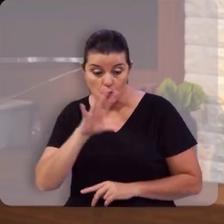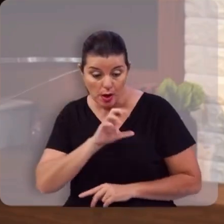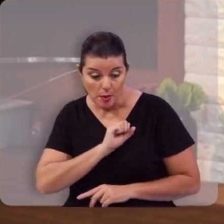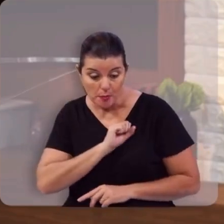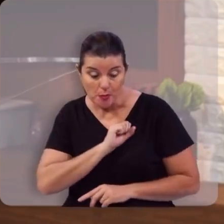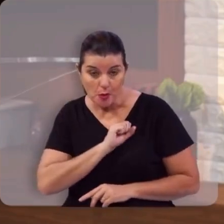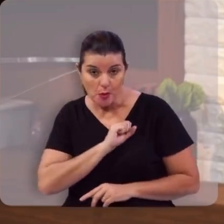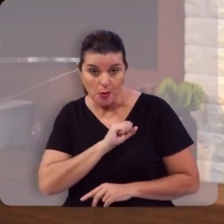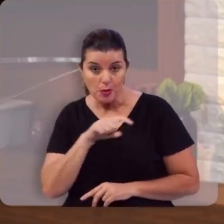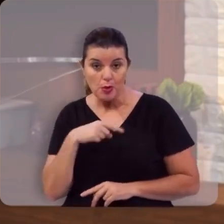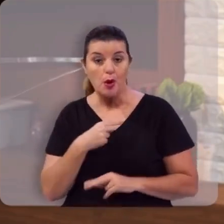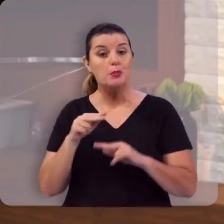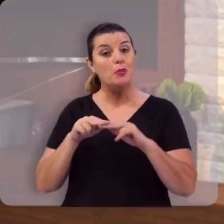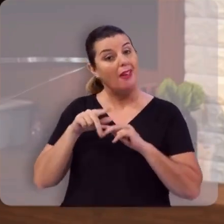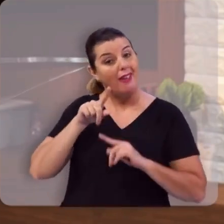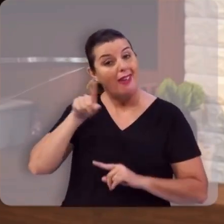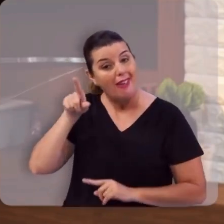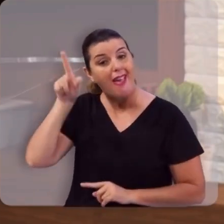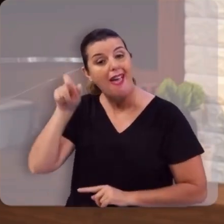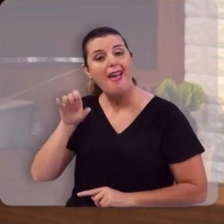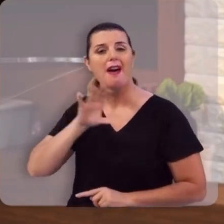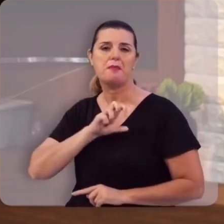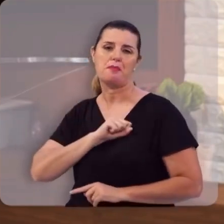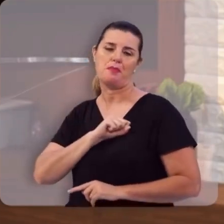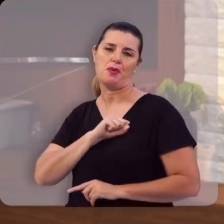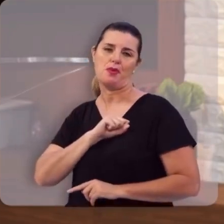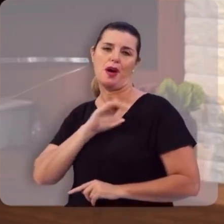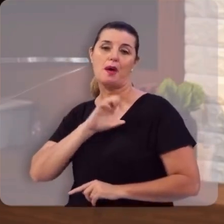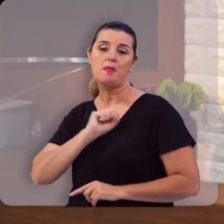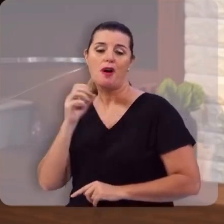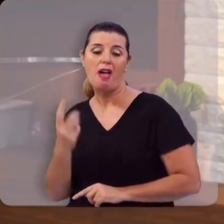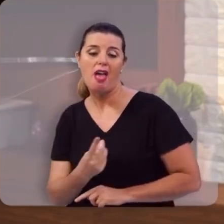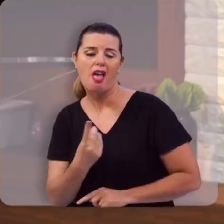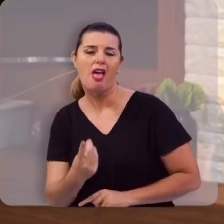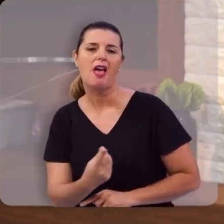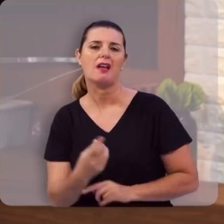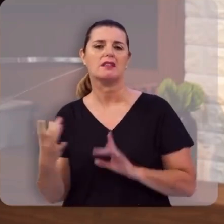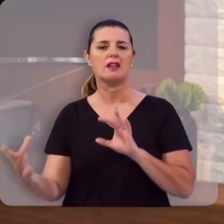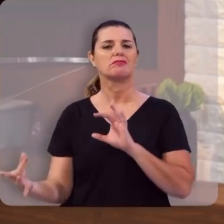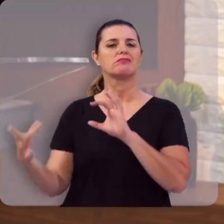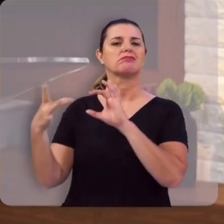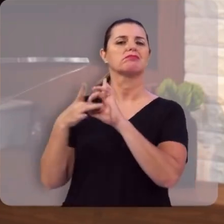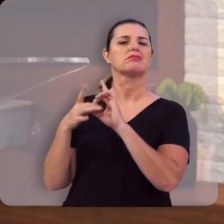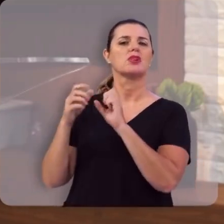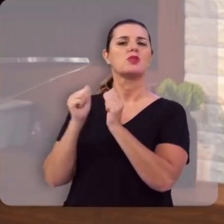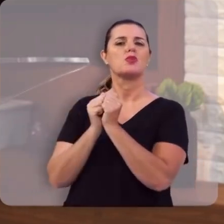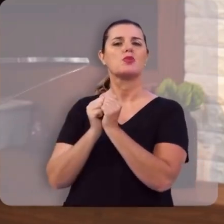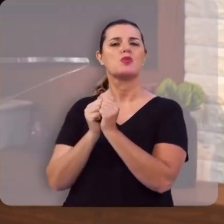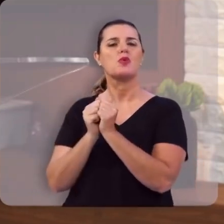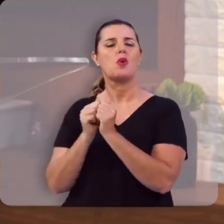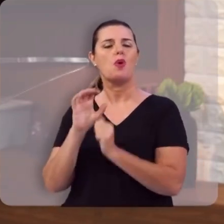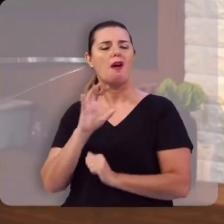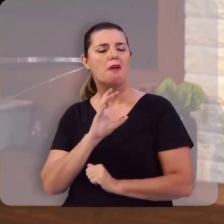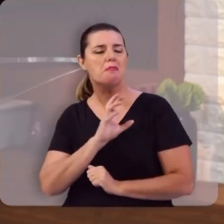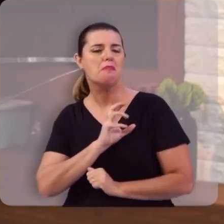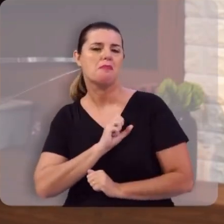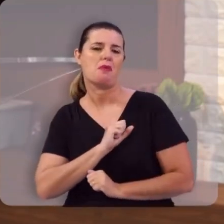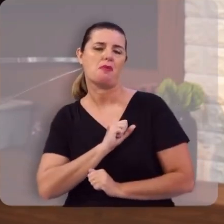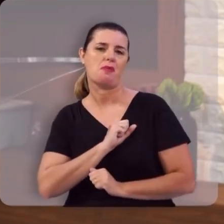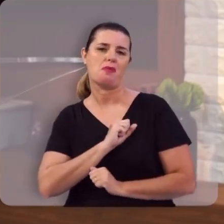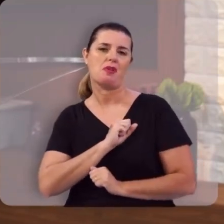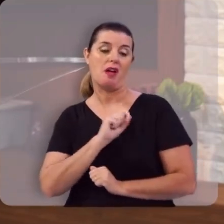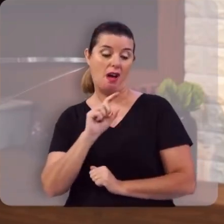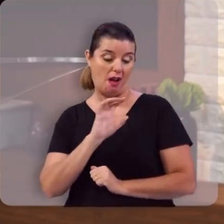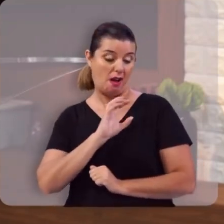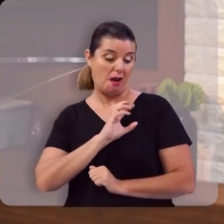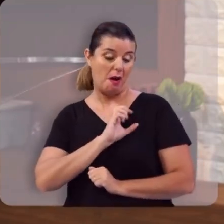não está em nós, está nele mesmo, ele nos amou com amor eterno, ele nos atraiu para ele mesmo com cordas de amor e